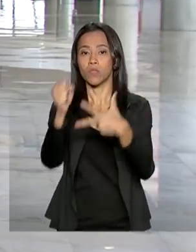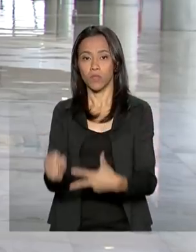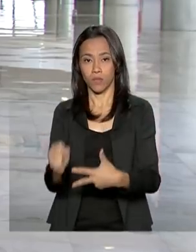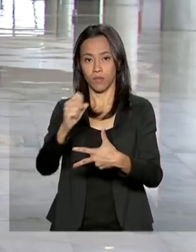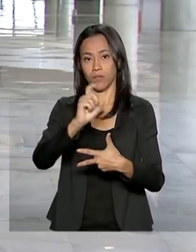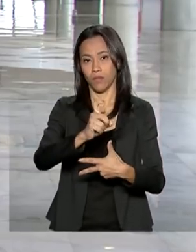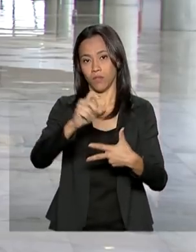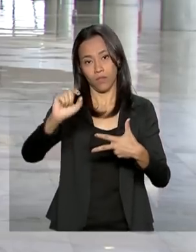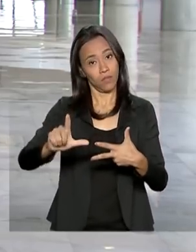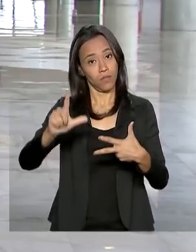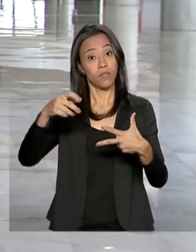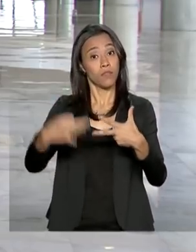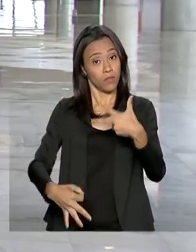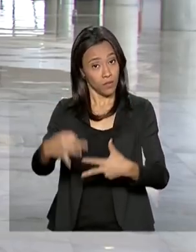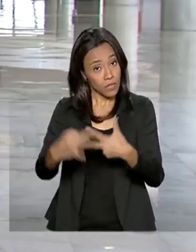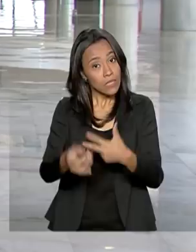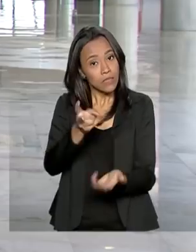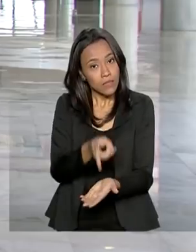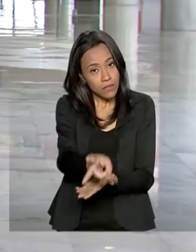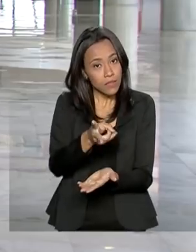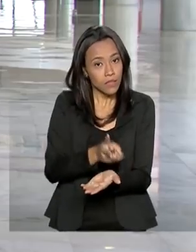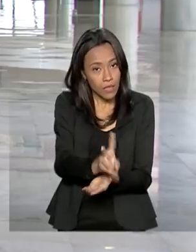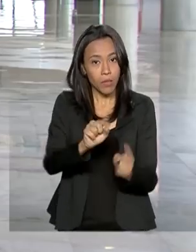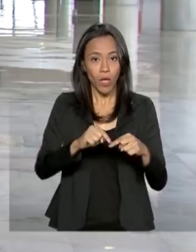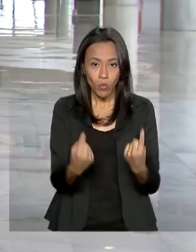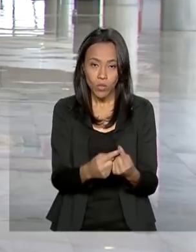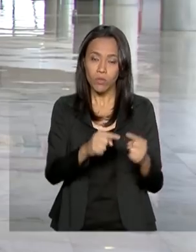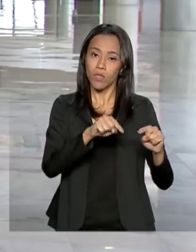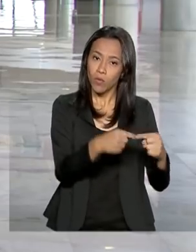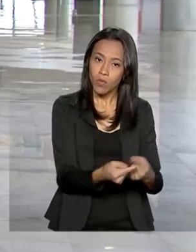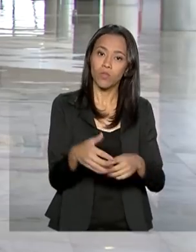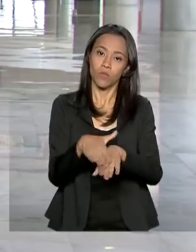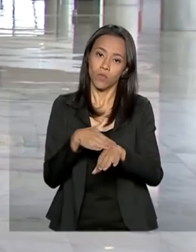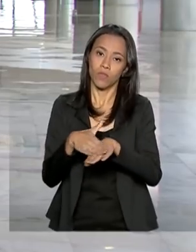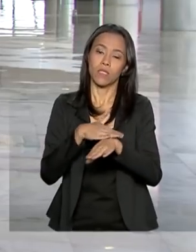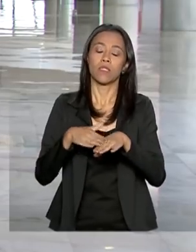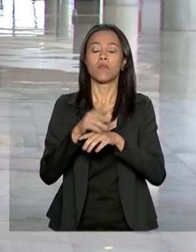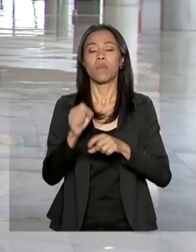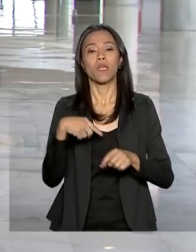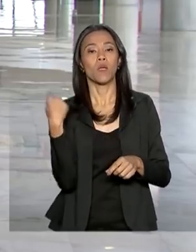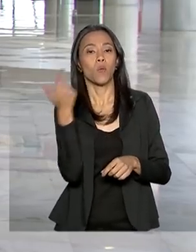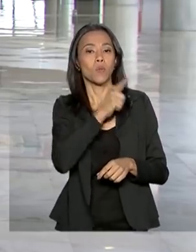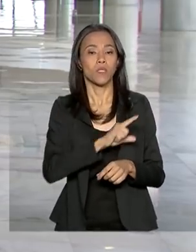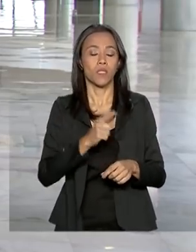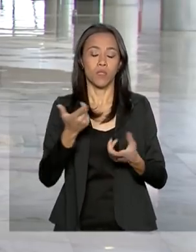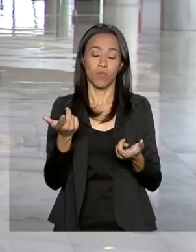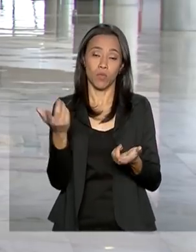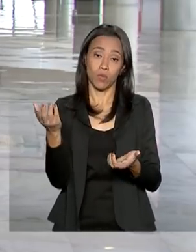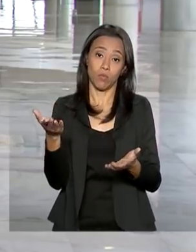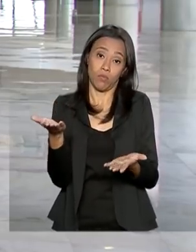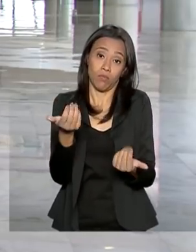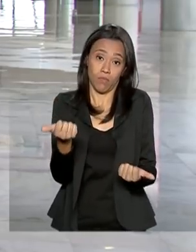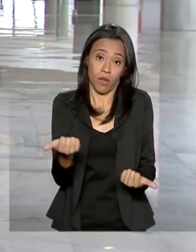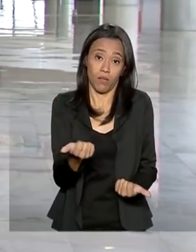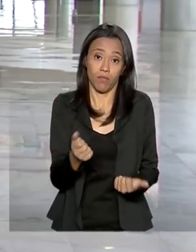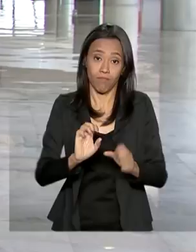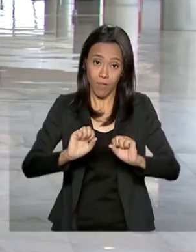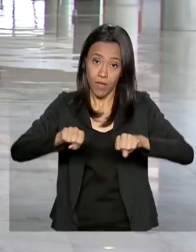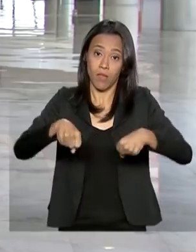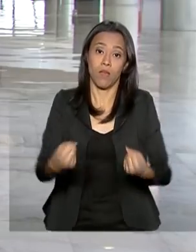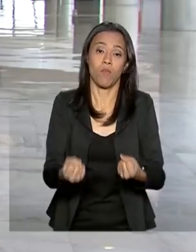periódicas e garantir a realização de reformas capazes de recuperar o quadro econômico